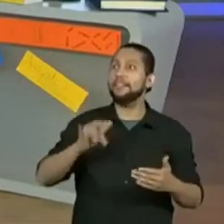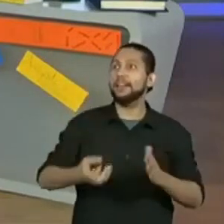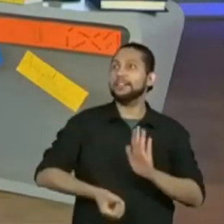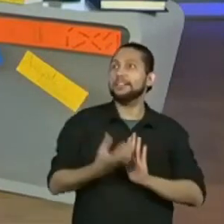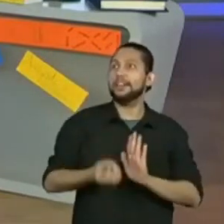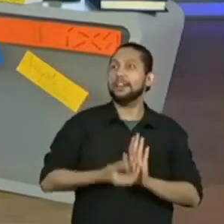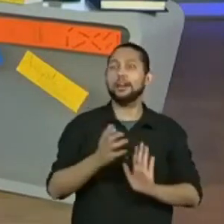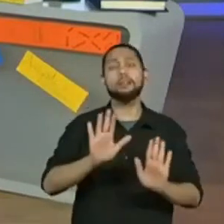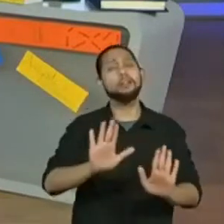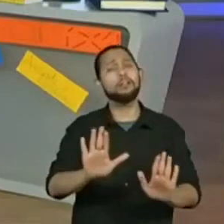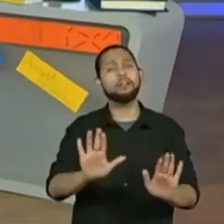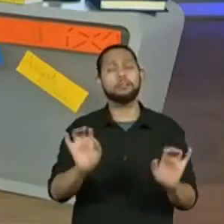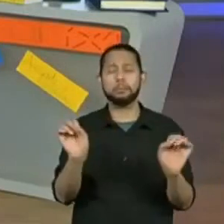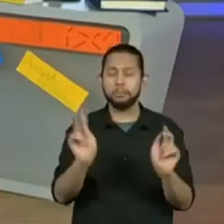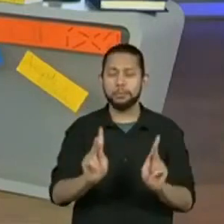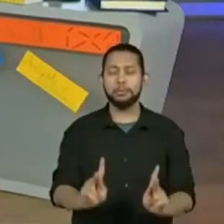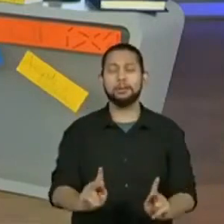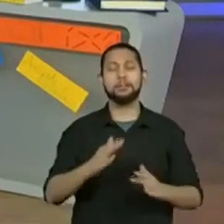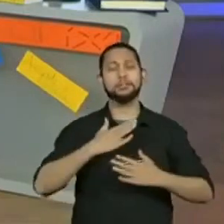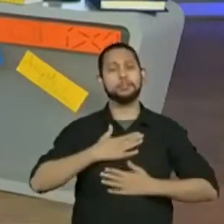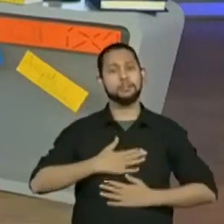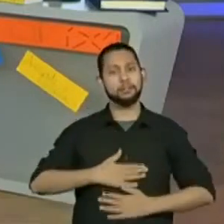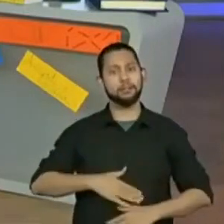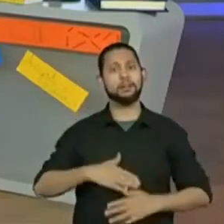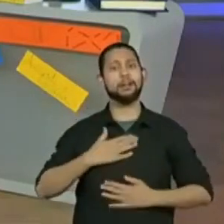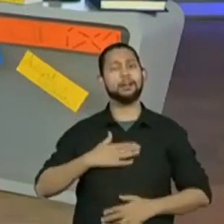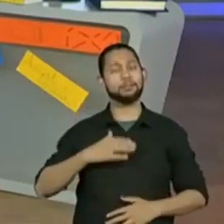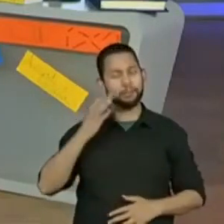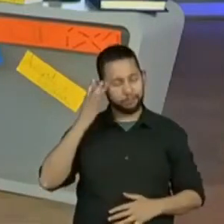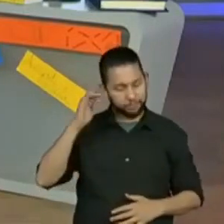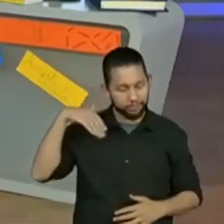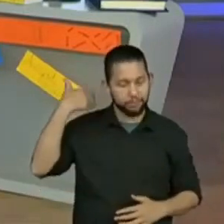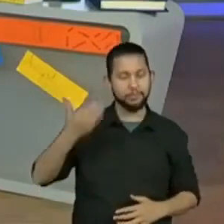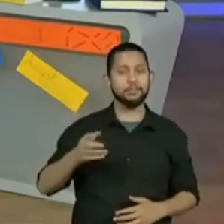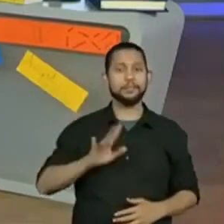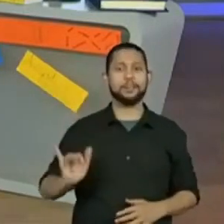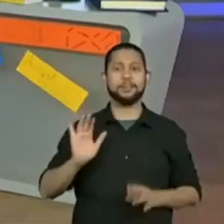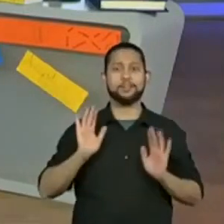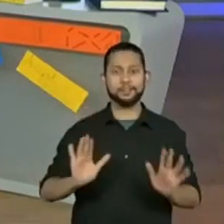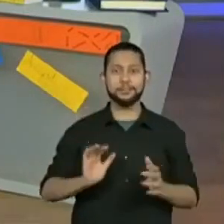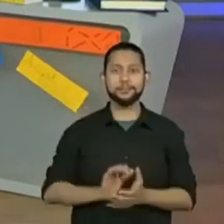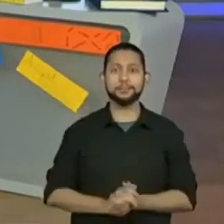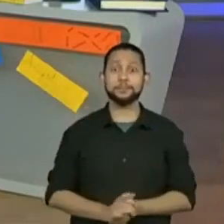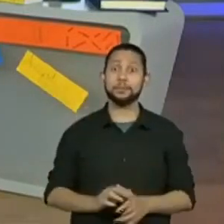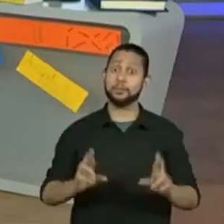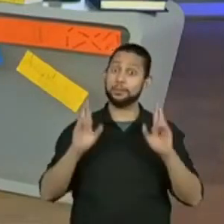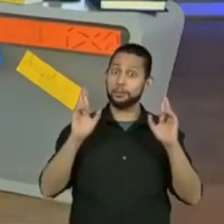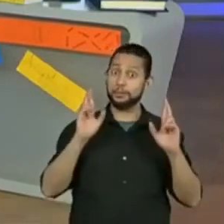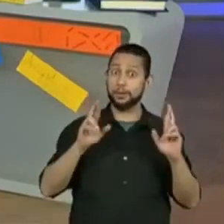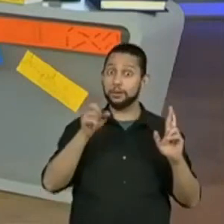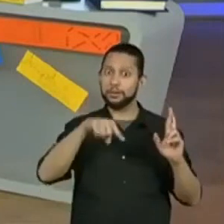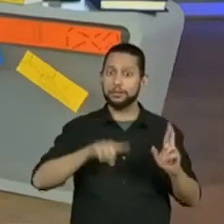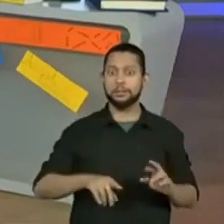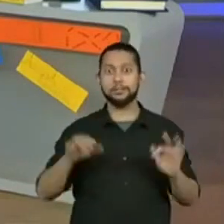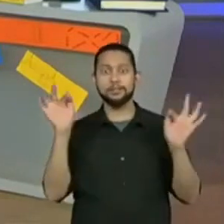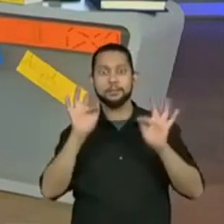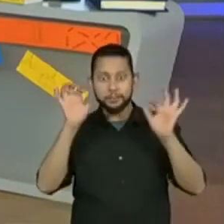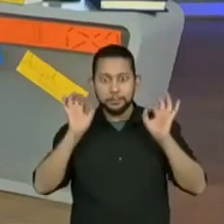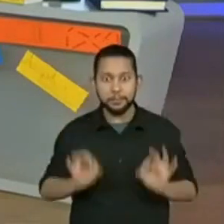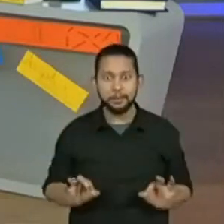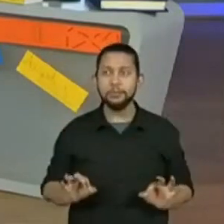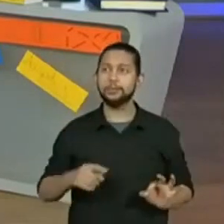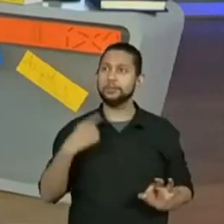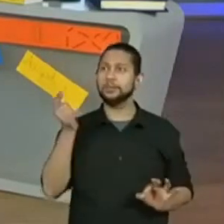Calma, calma. Dá tudo certo no final. No final, vocês verão, né? Eu espero contar com essa alegria mesmo.